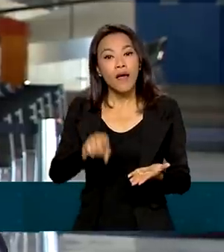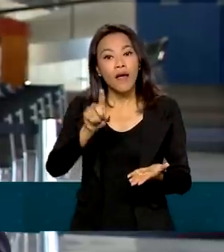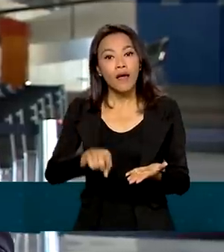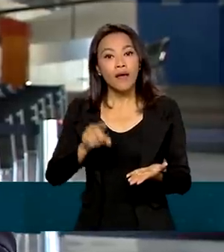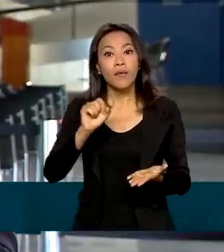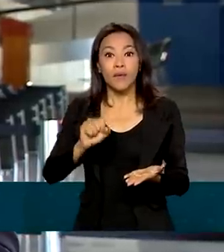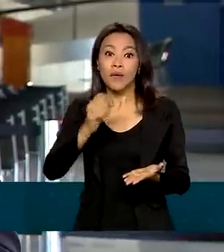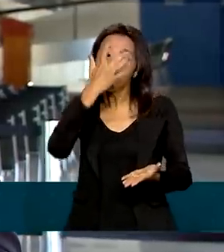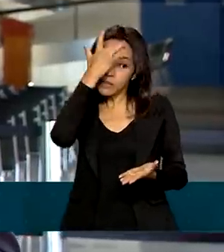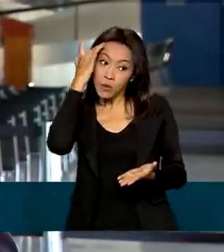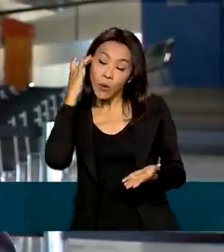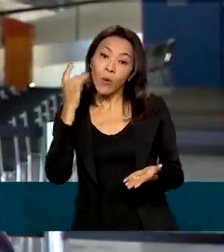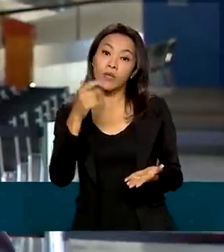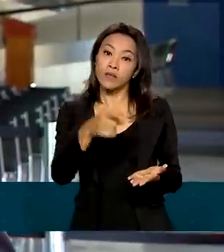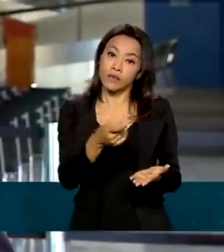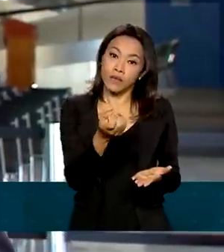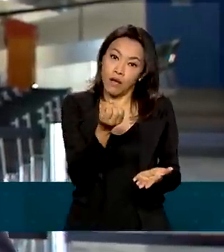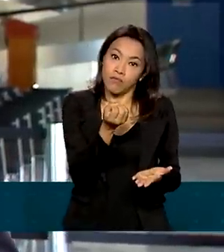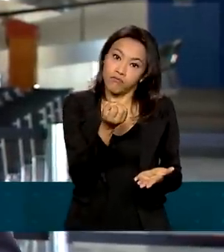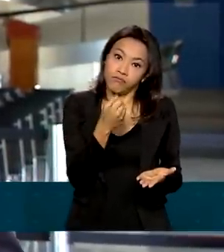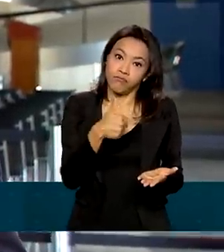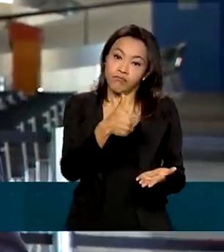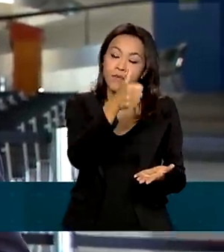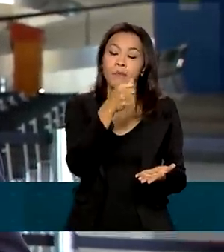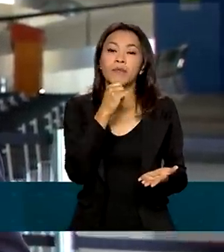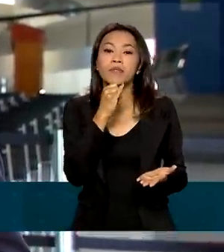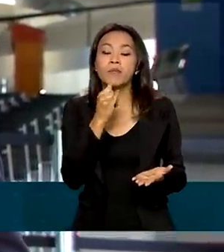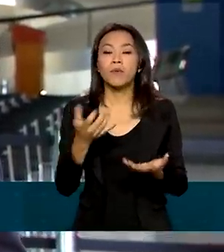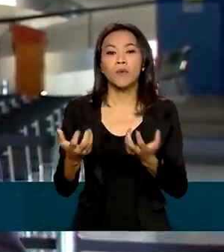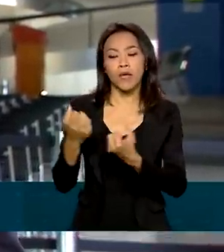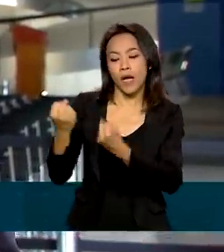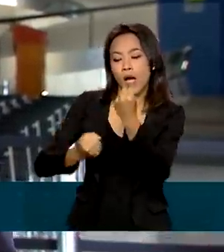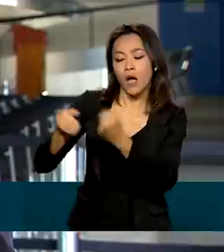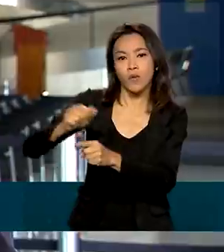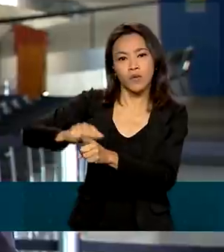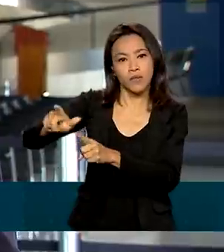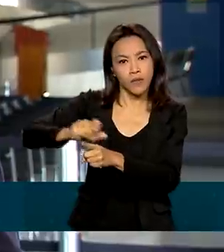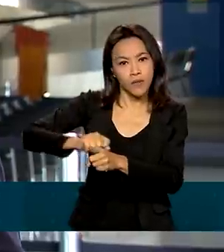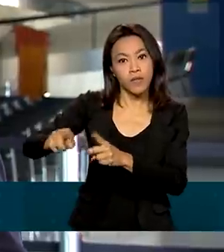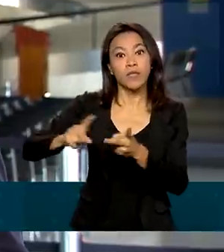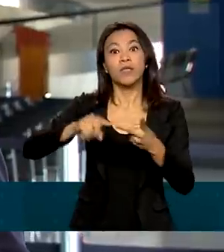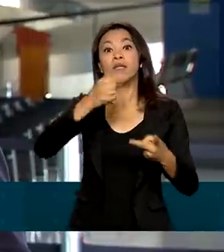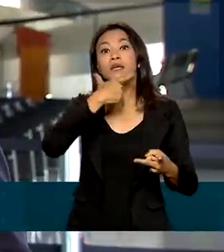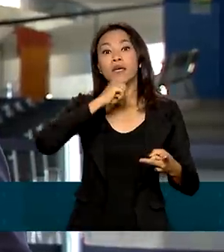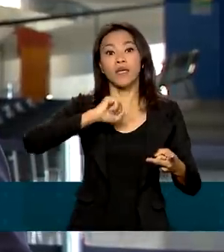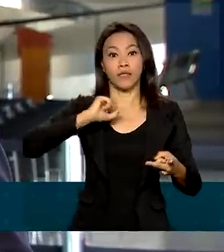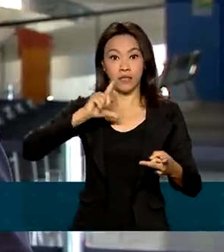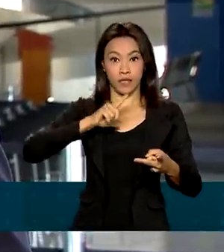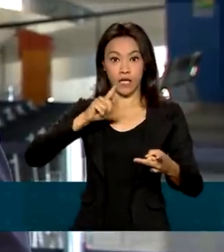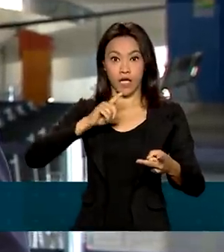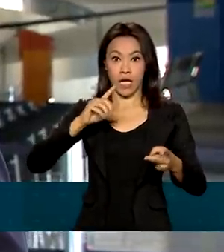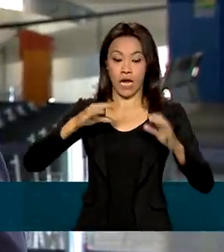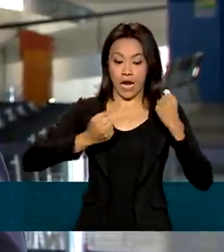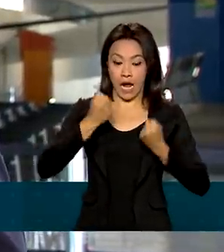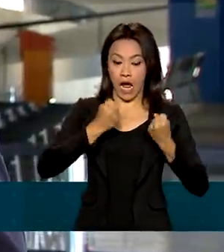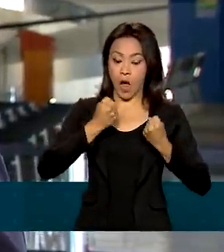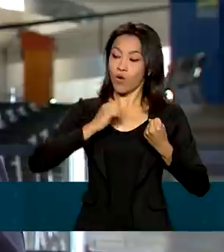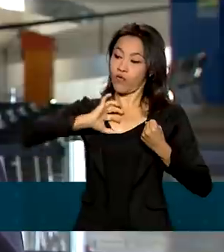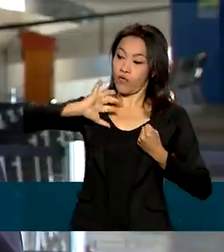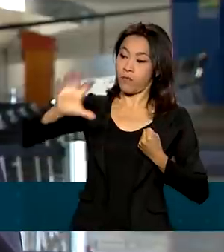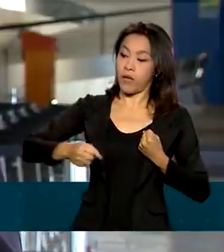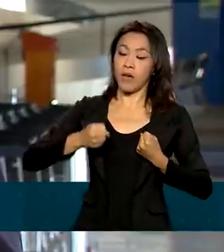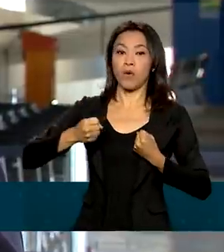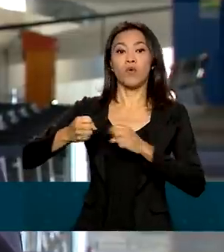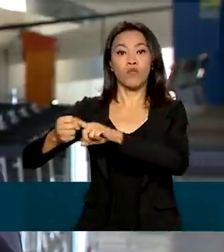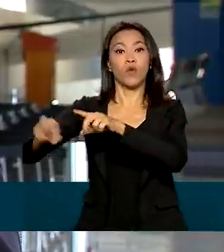terceiros de boa-fé, por exemplo, os veículos de locadoras e também aos donos de carros roubados que foram utilizados pelos